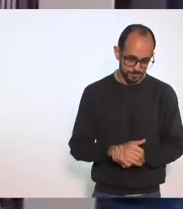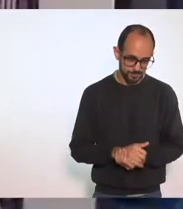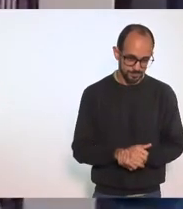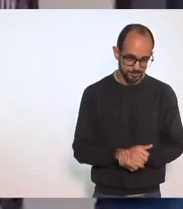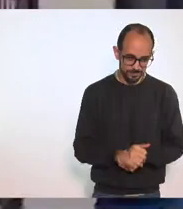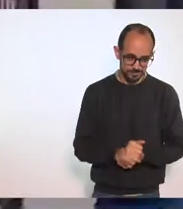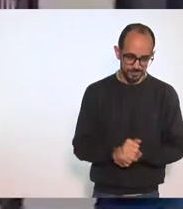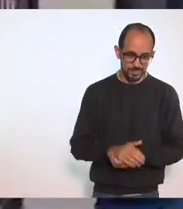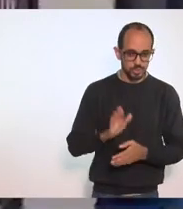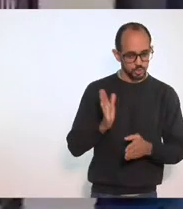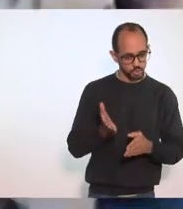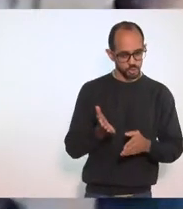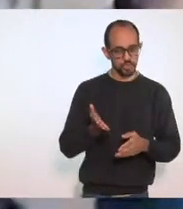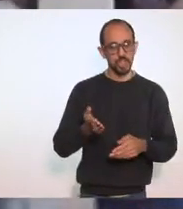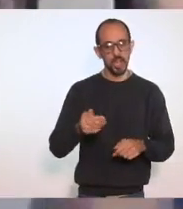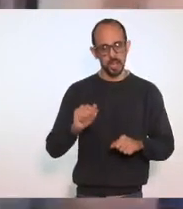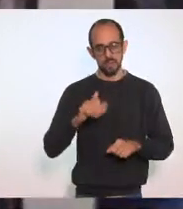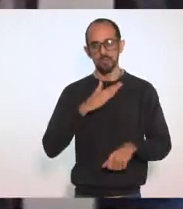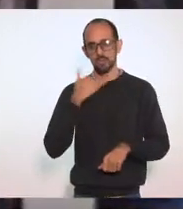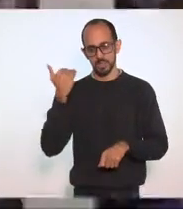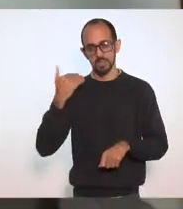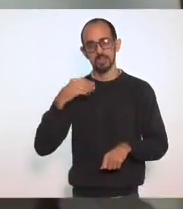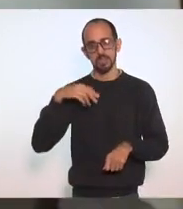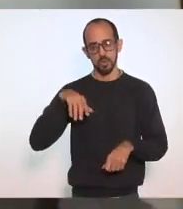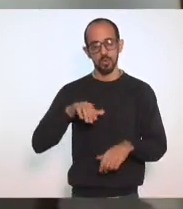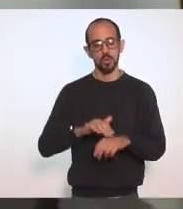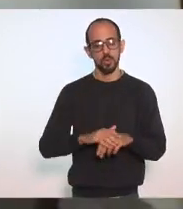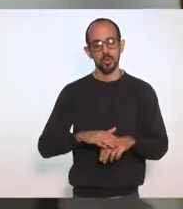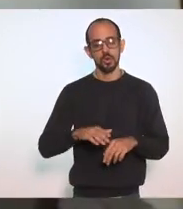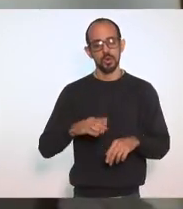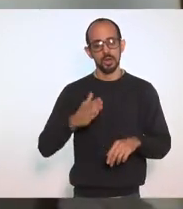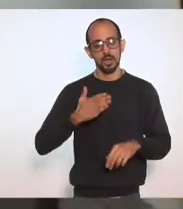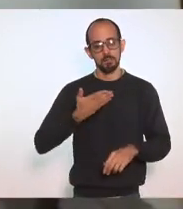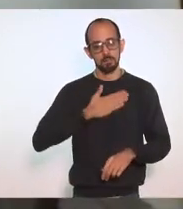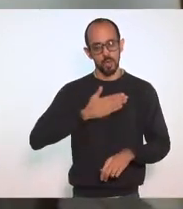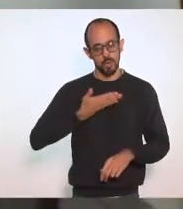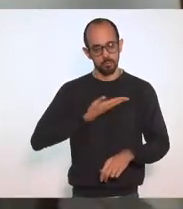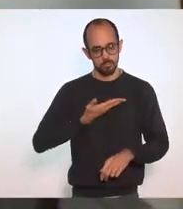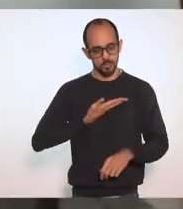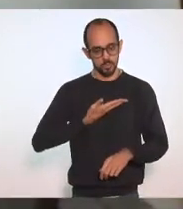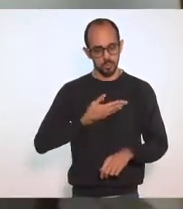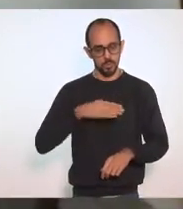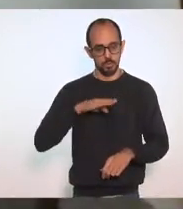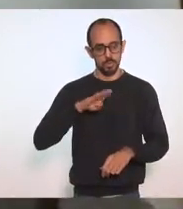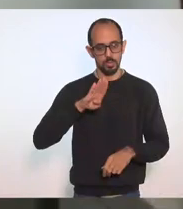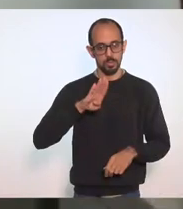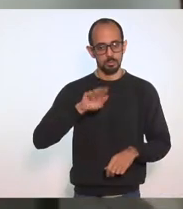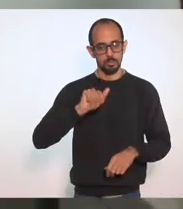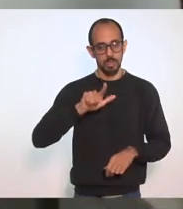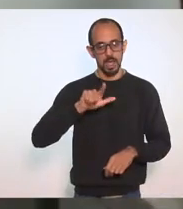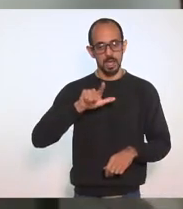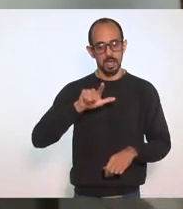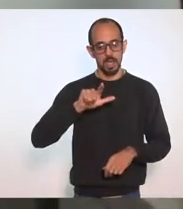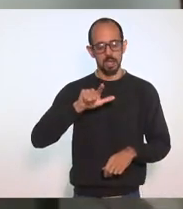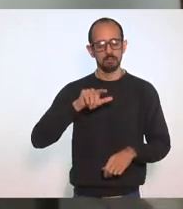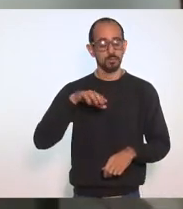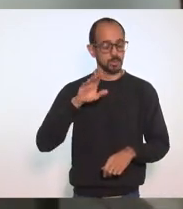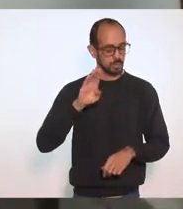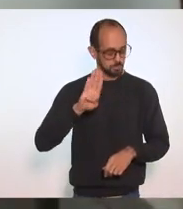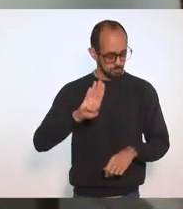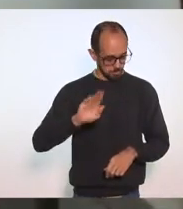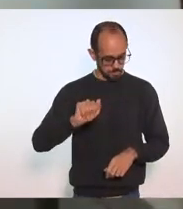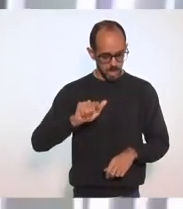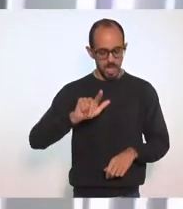Espiritual Eu sei Era meu amigo Inclusive Mas o Babalorixá Ivani Trava essa